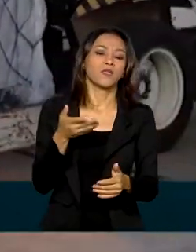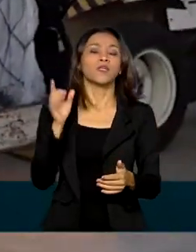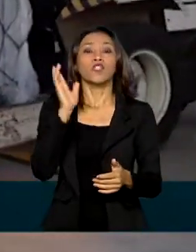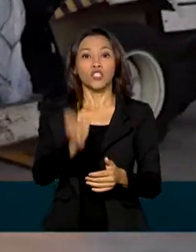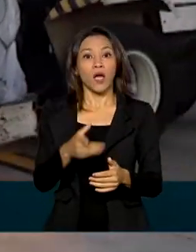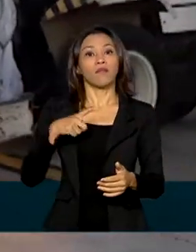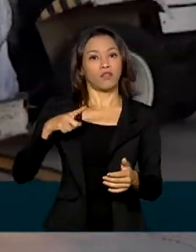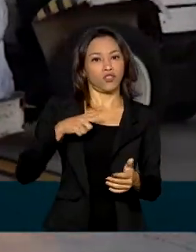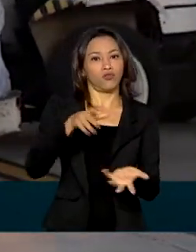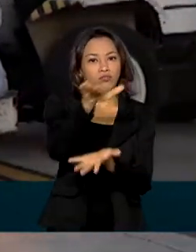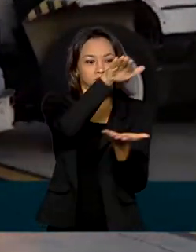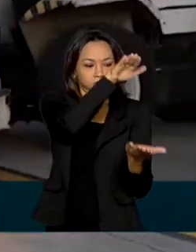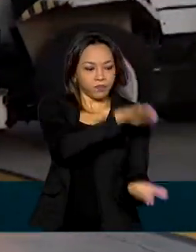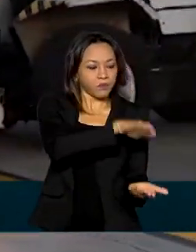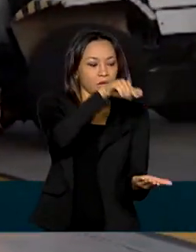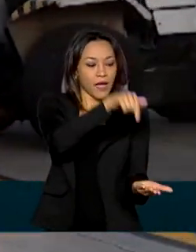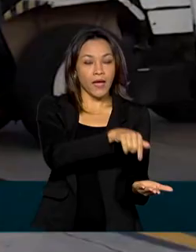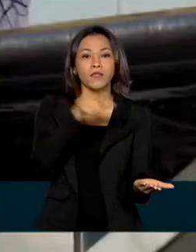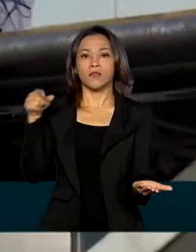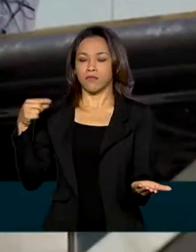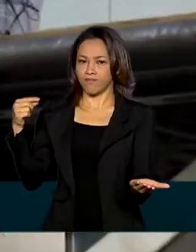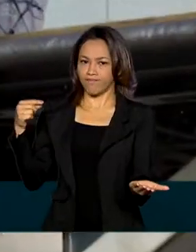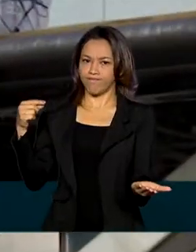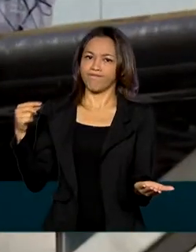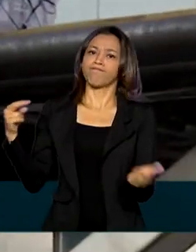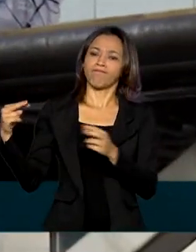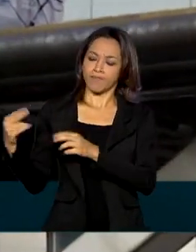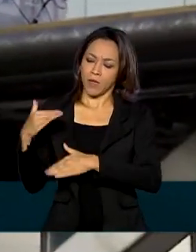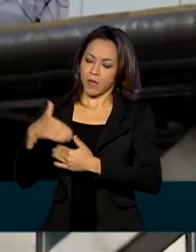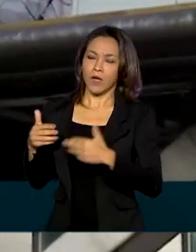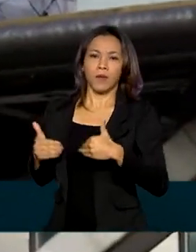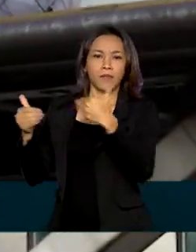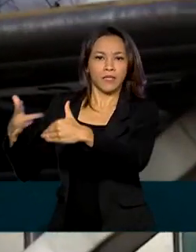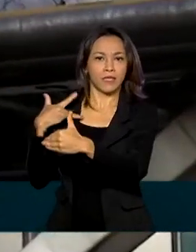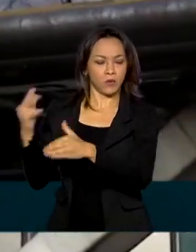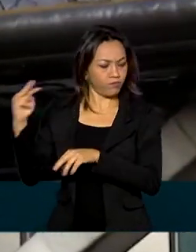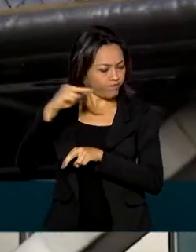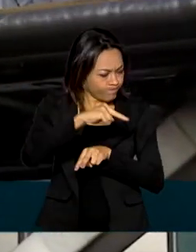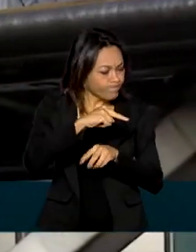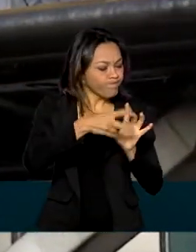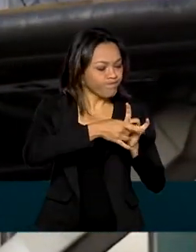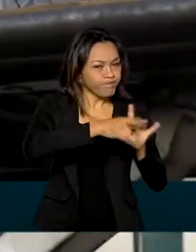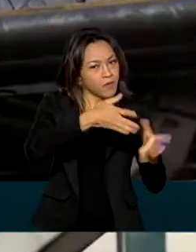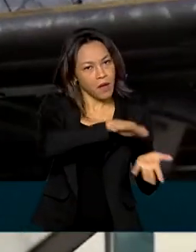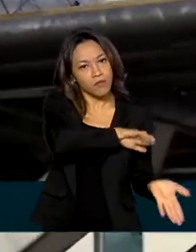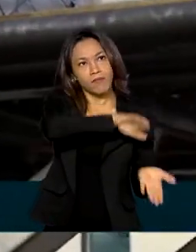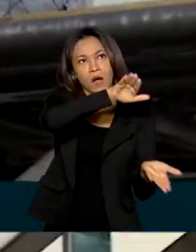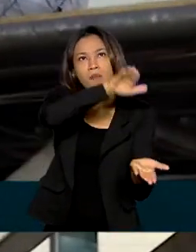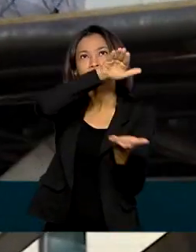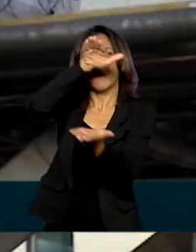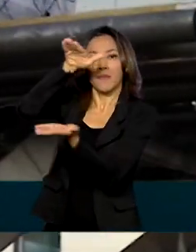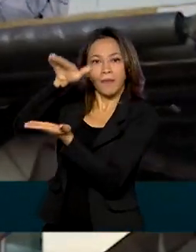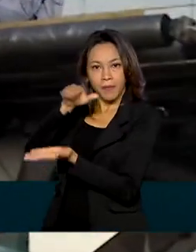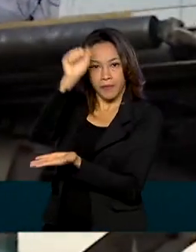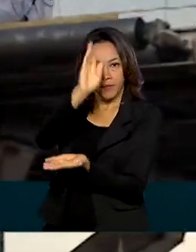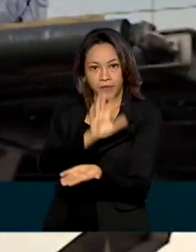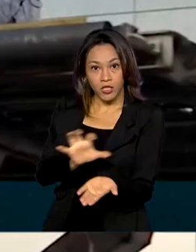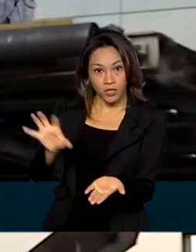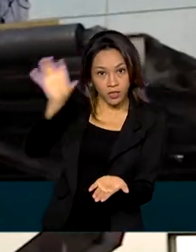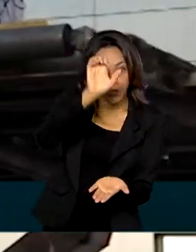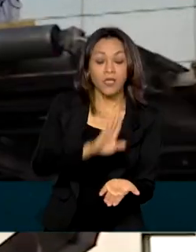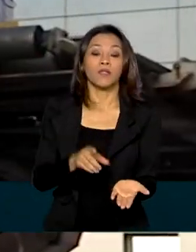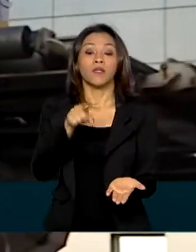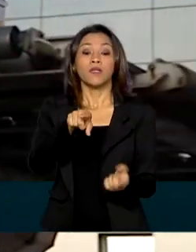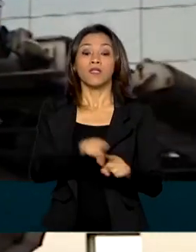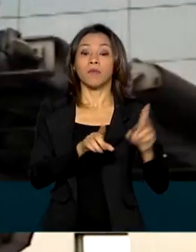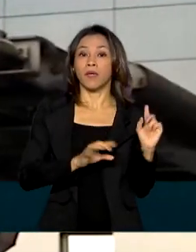estava no Brasil, estão liberados pelo Ministério da Saúde para aplicação imediata. Uma equipe do governo federal, com a presença dos